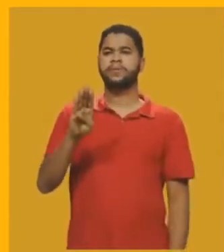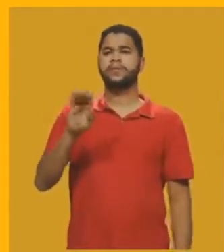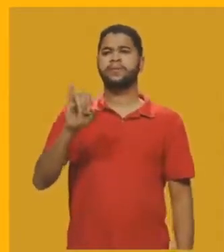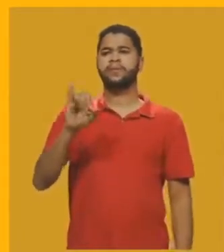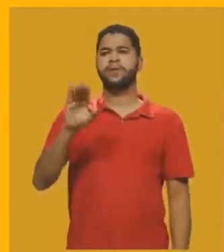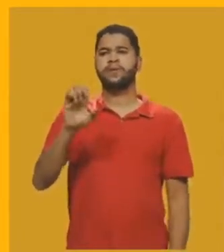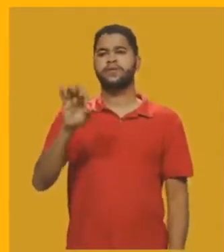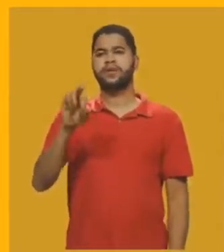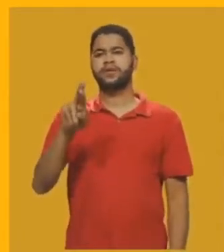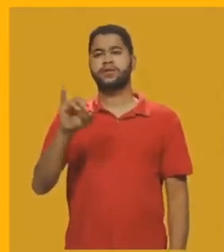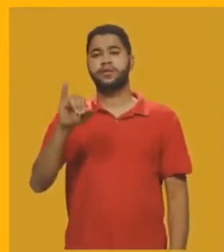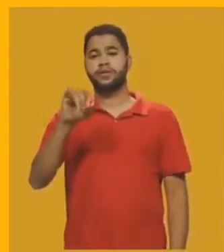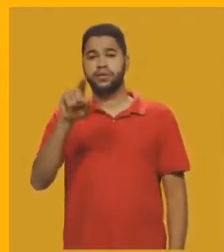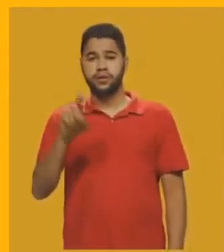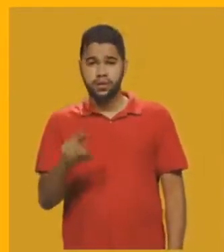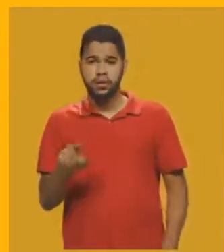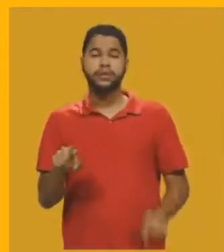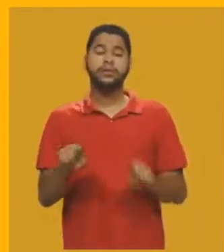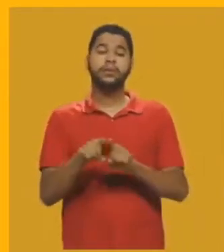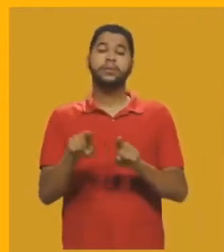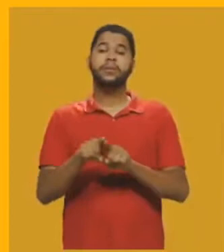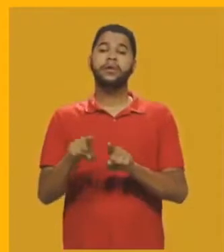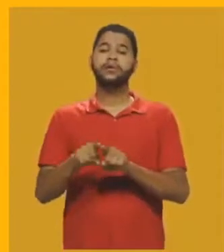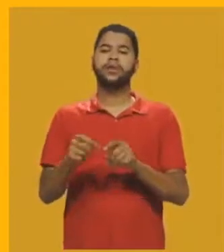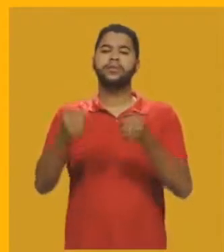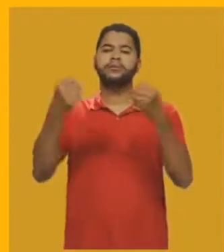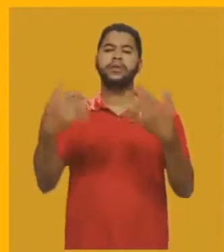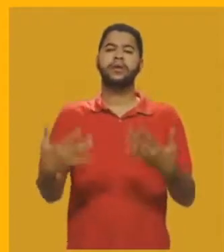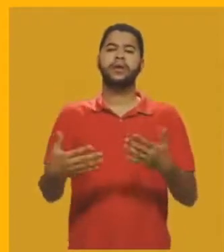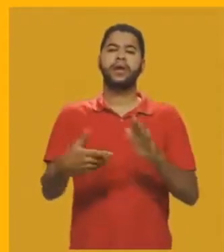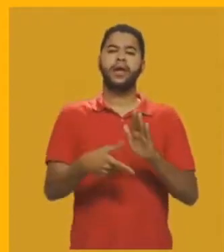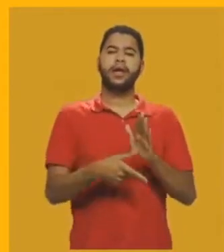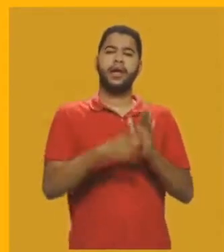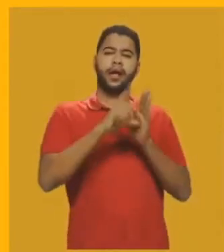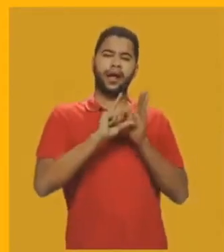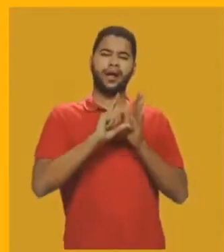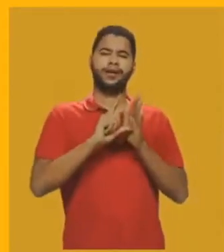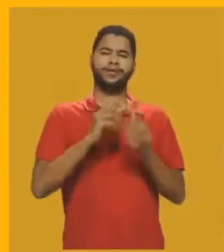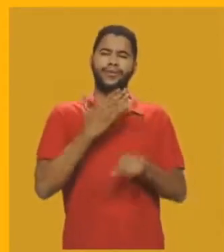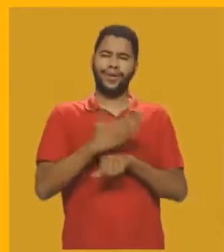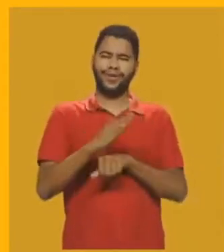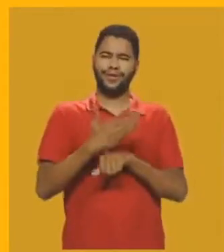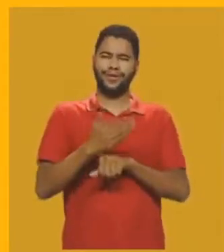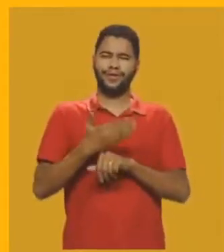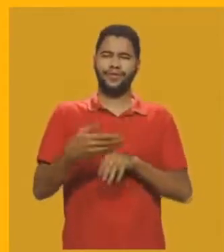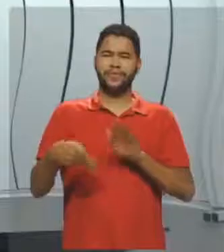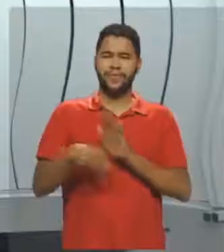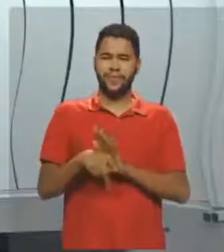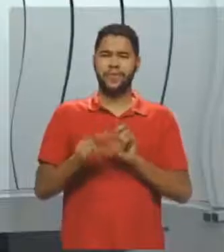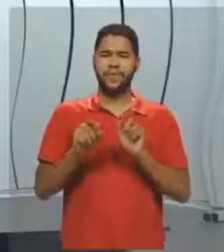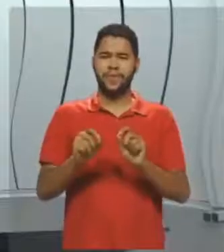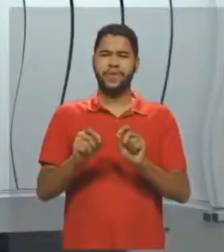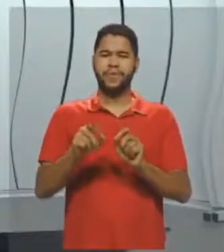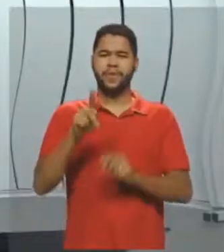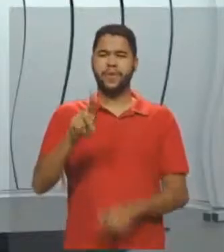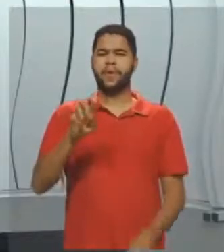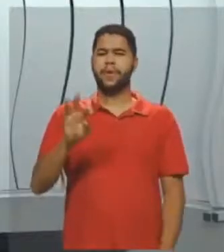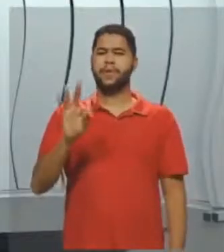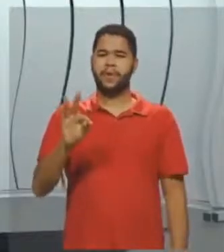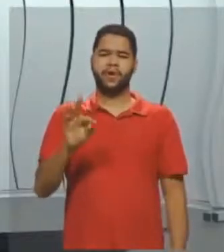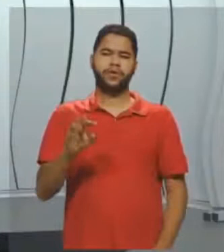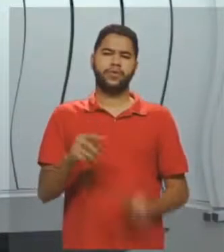antecipei o exercício do PET. Então, eu vou relembrar um exercício muito parecido, tá?